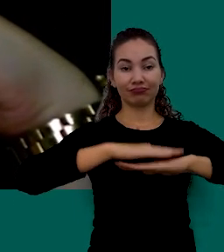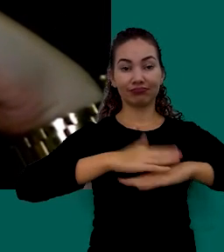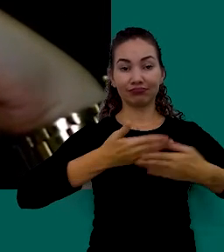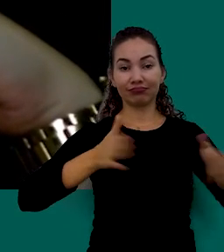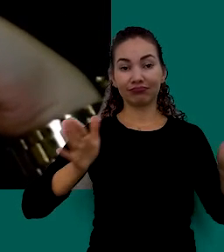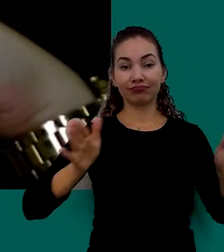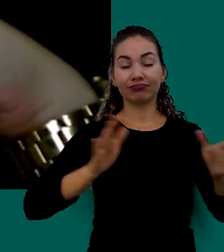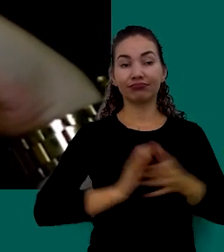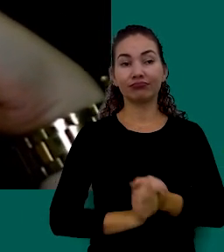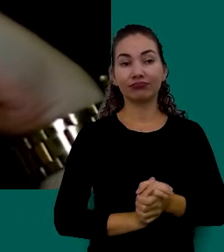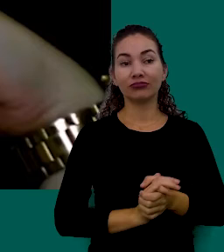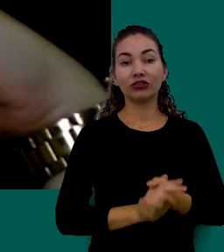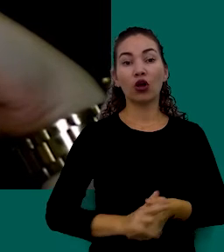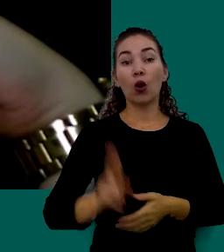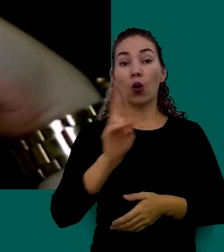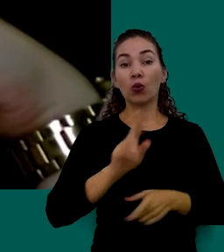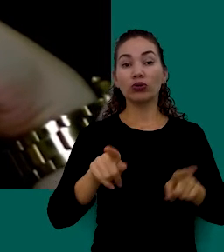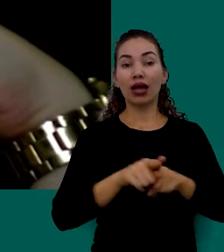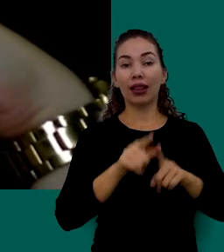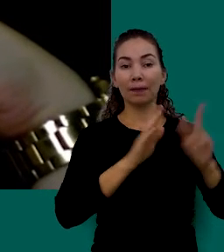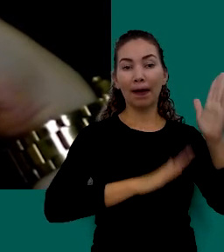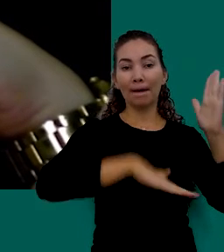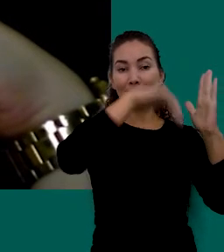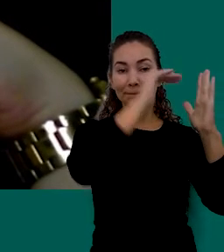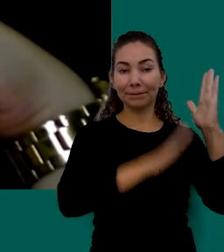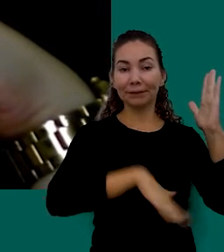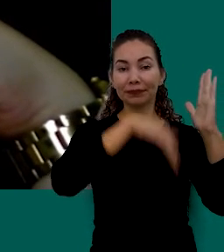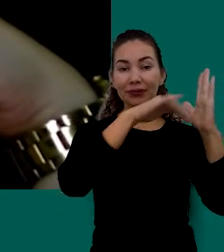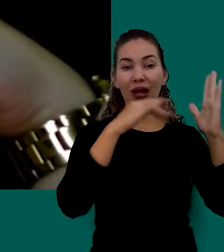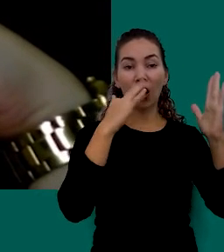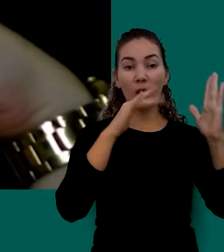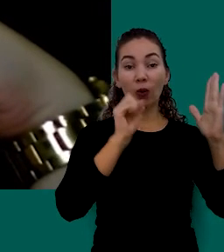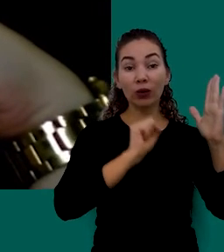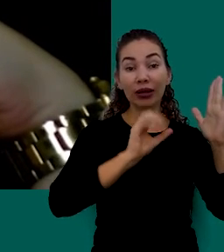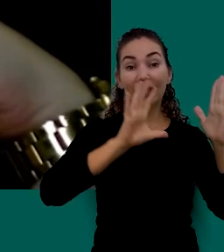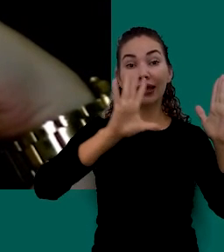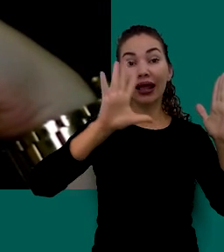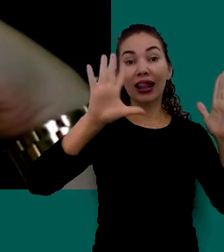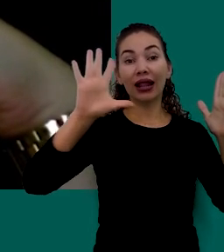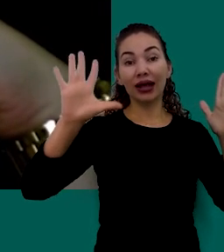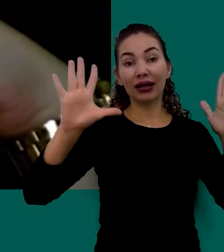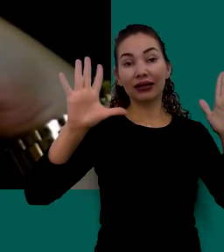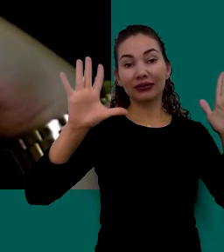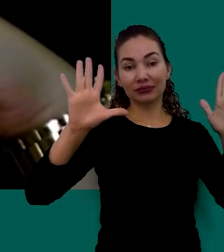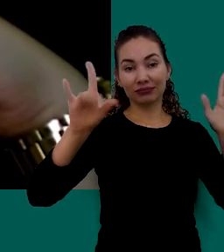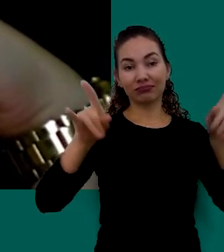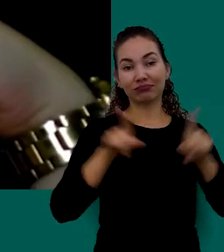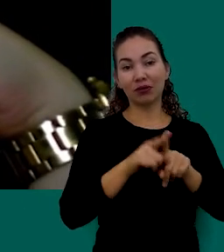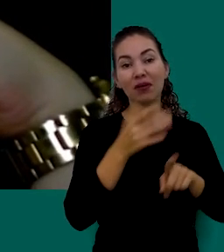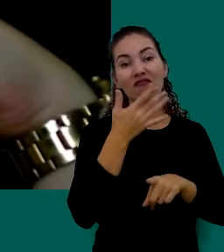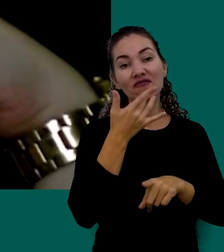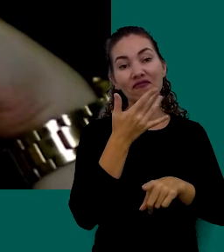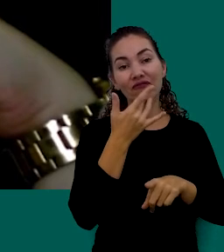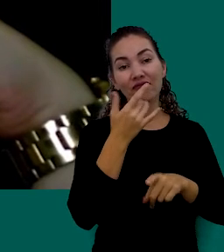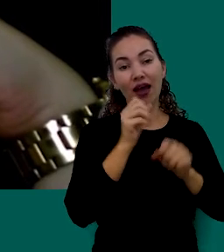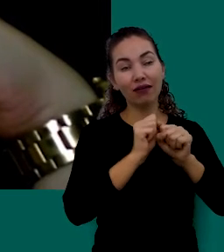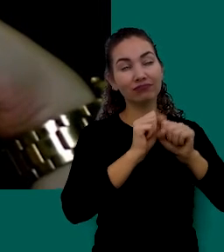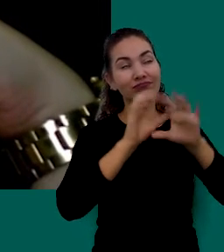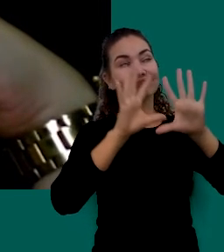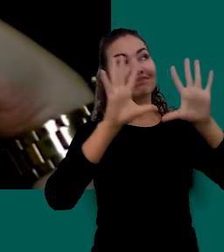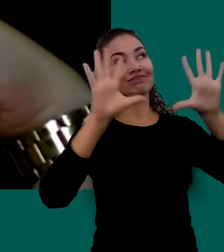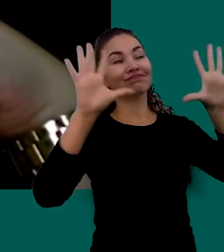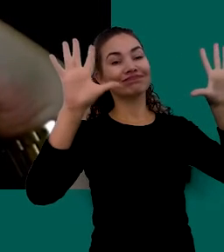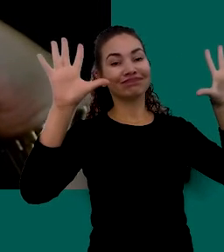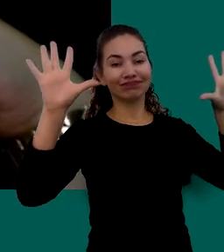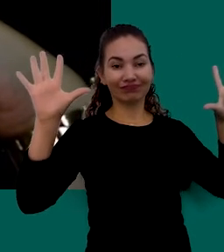Utilizar Cores Claras Nas Paredes Pois Facilita A Iluminação Natural Facilita Com Que